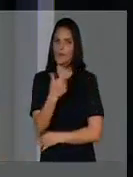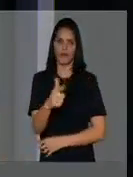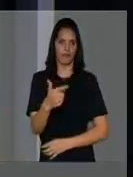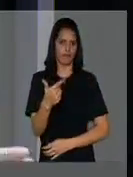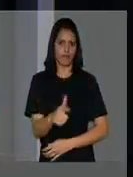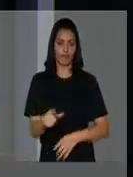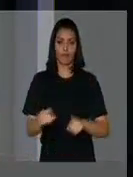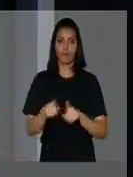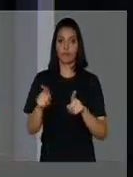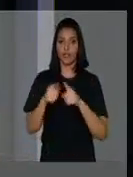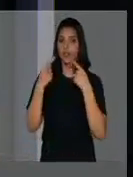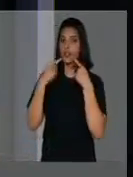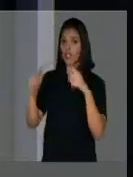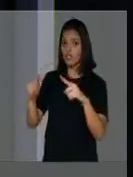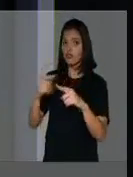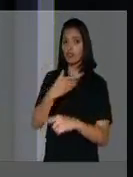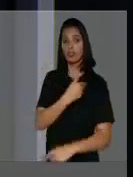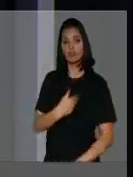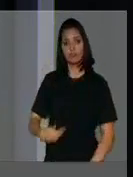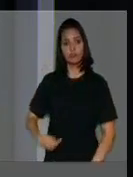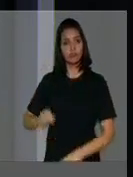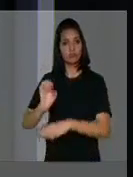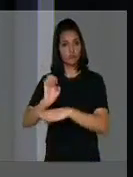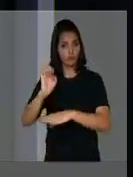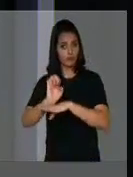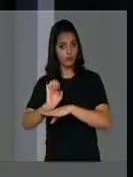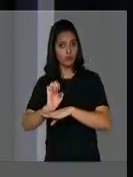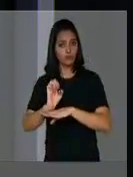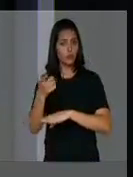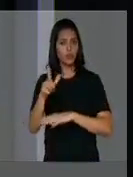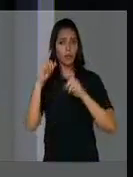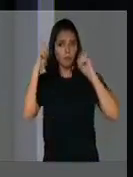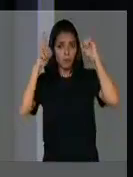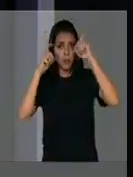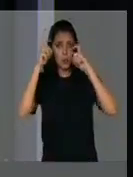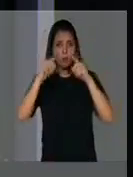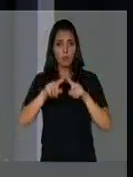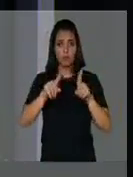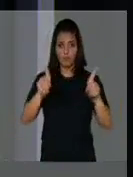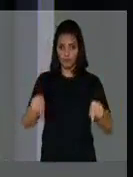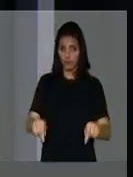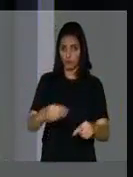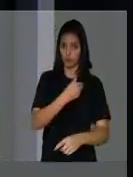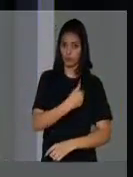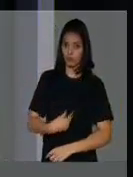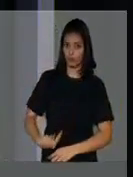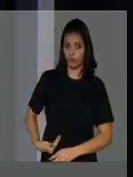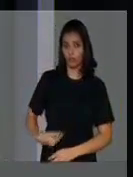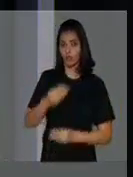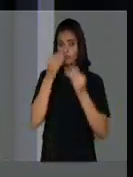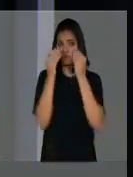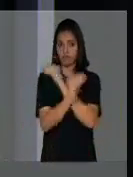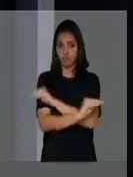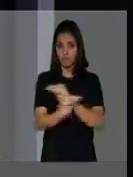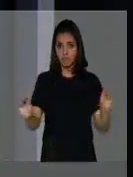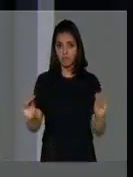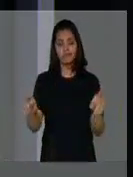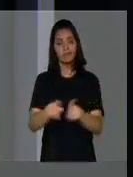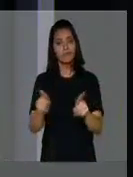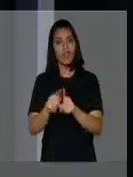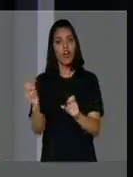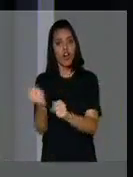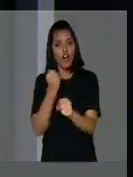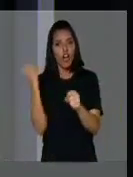também a crítica aqui ao governo estadual, que não tem preocupação com o funcionalismo público e nem tampouco com obras tão